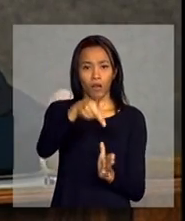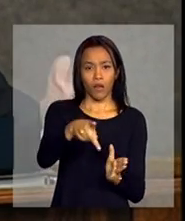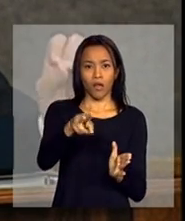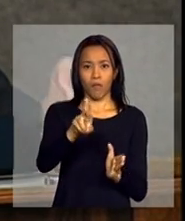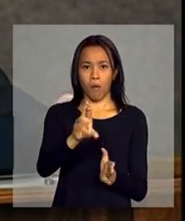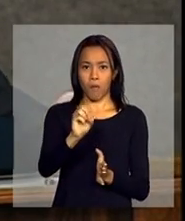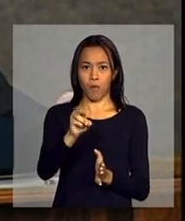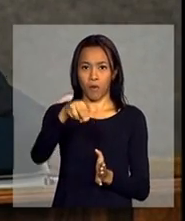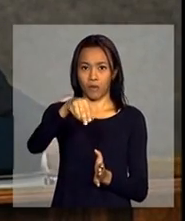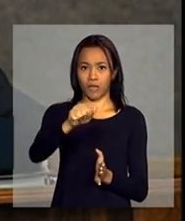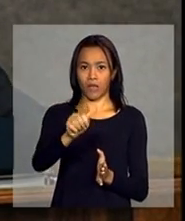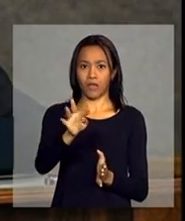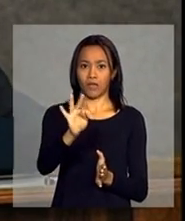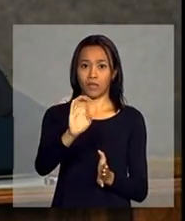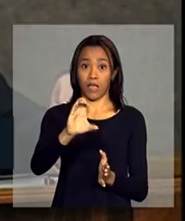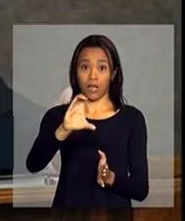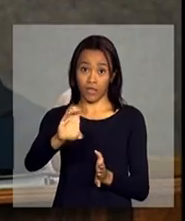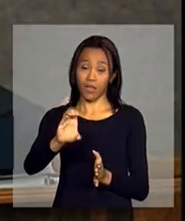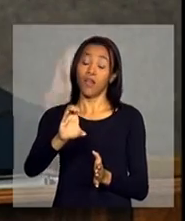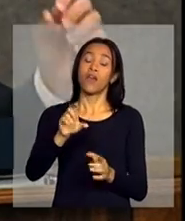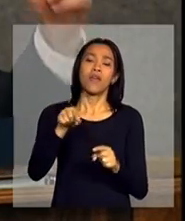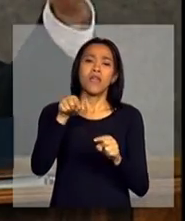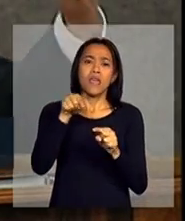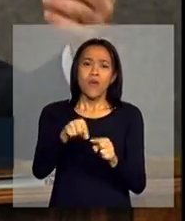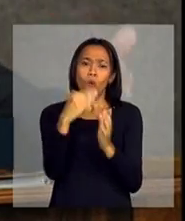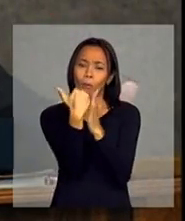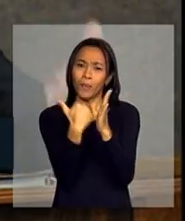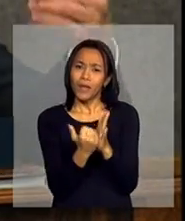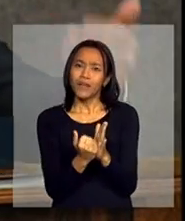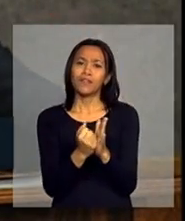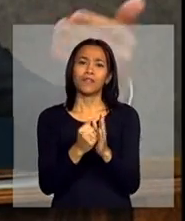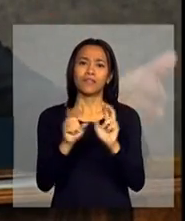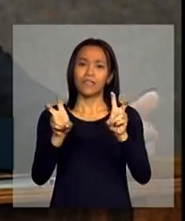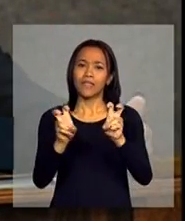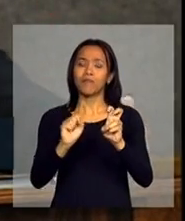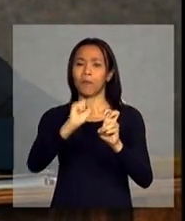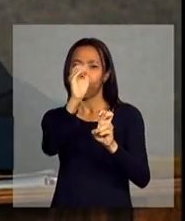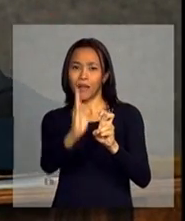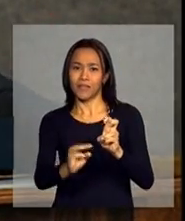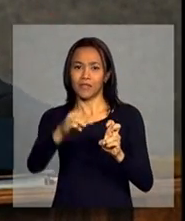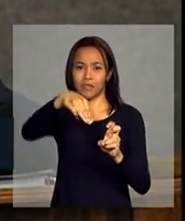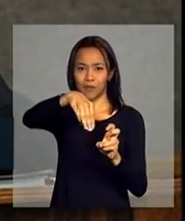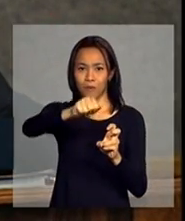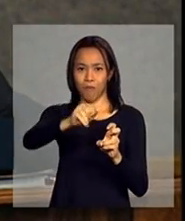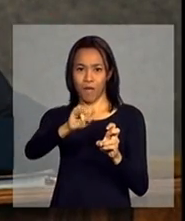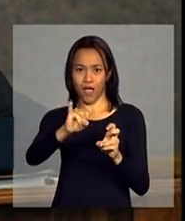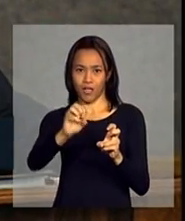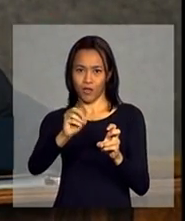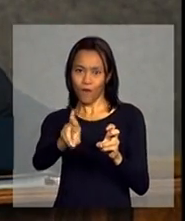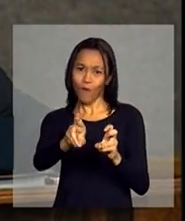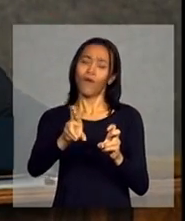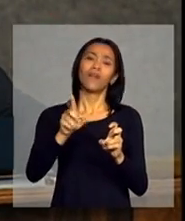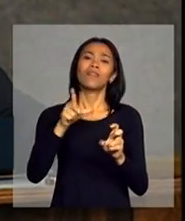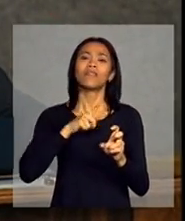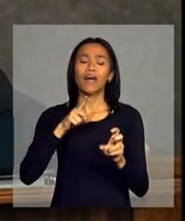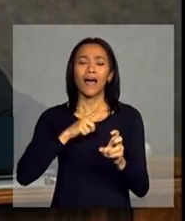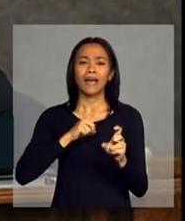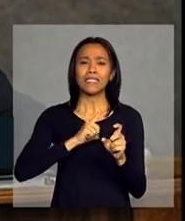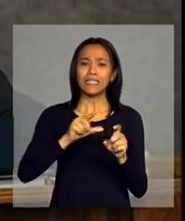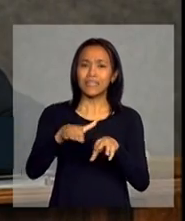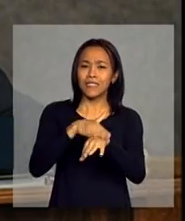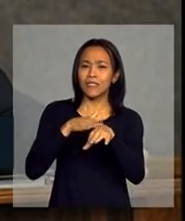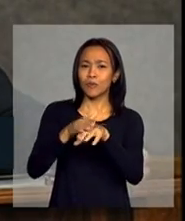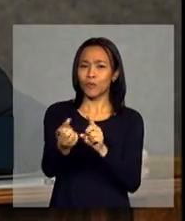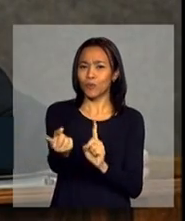diálogo fundamental. Quer dizer, o Plano Brasil Maior está construindo um diálogo muito estreito com o